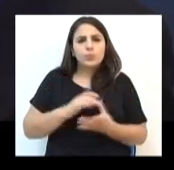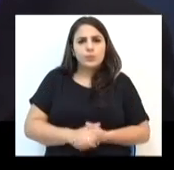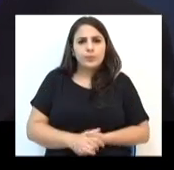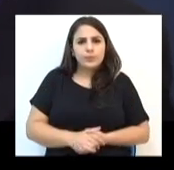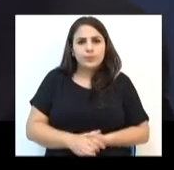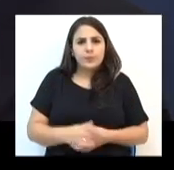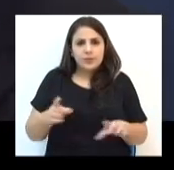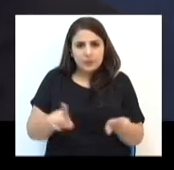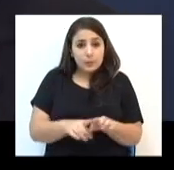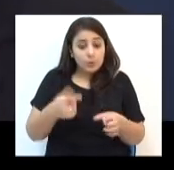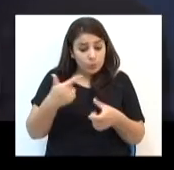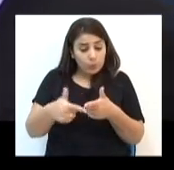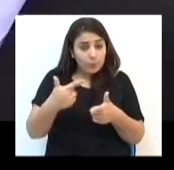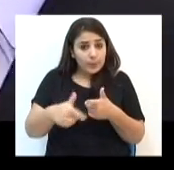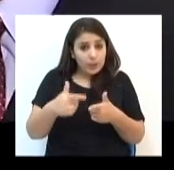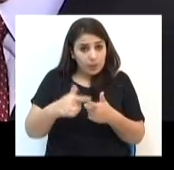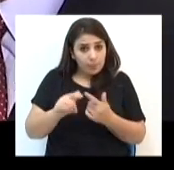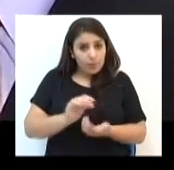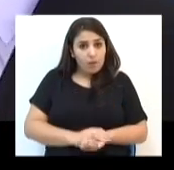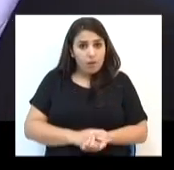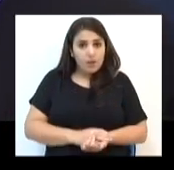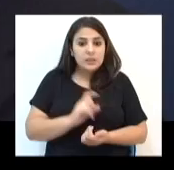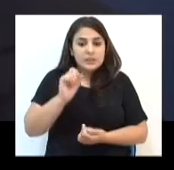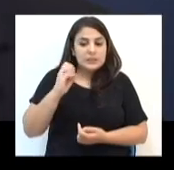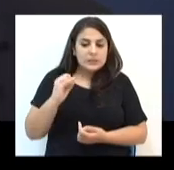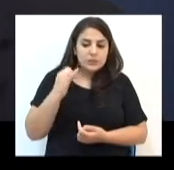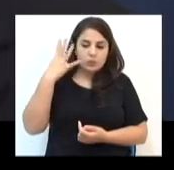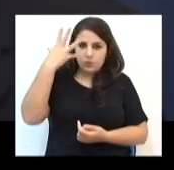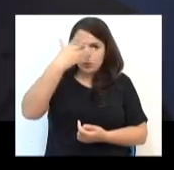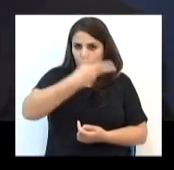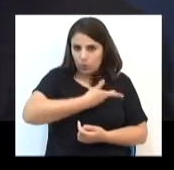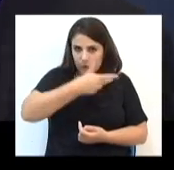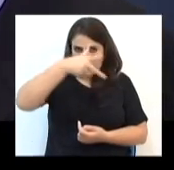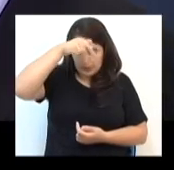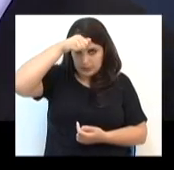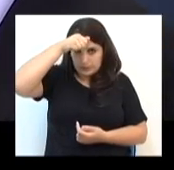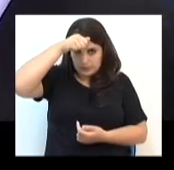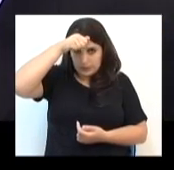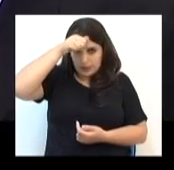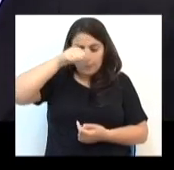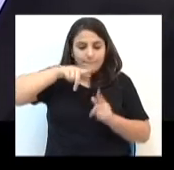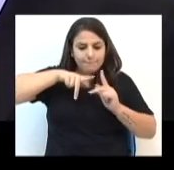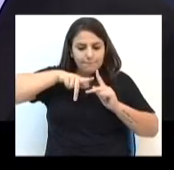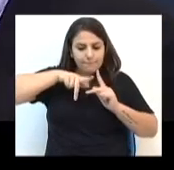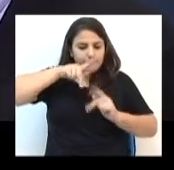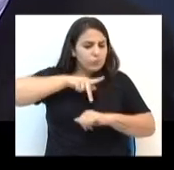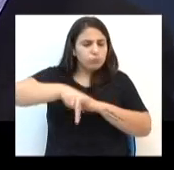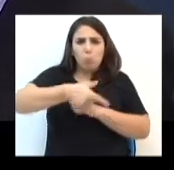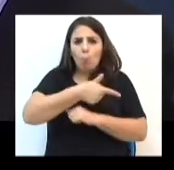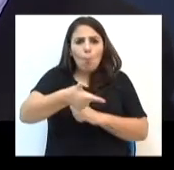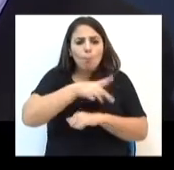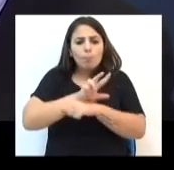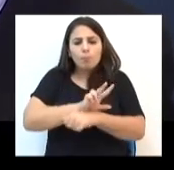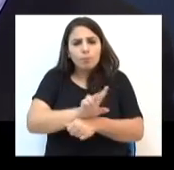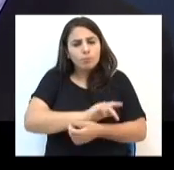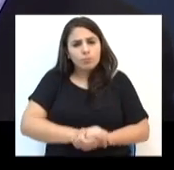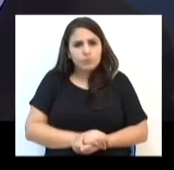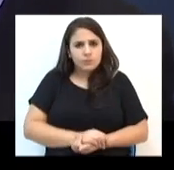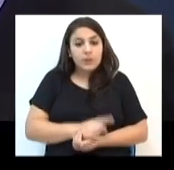barulheira, muito grande. O problema, Ana Paula, é que, se nós formos analisarmos, o Passo Fundo não tem fiscalização.